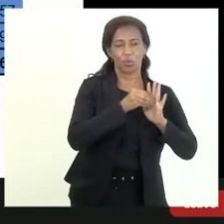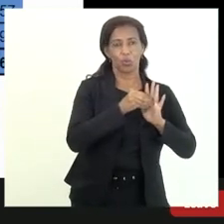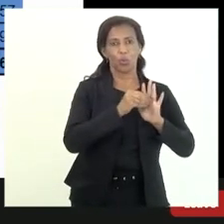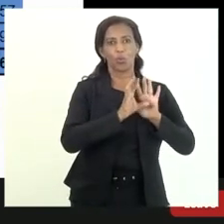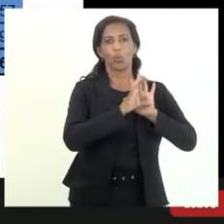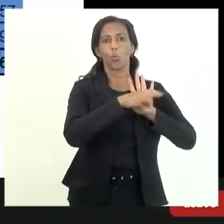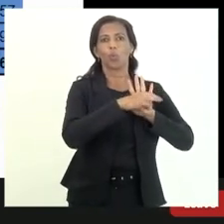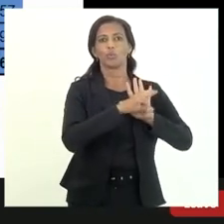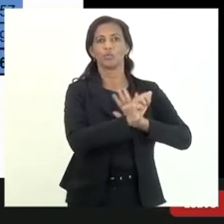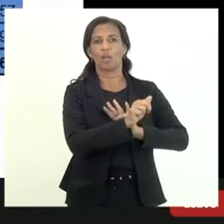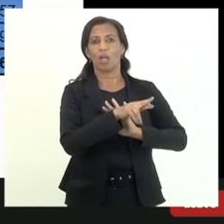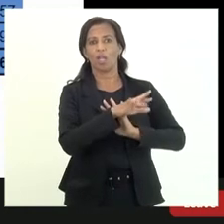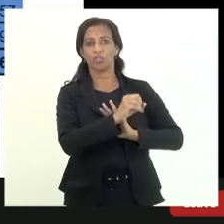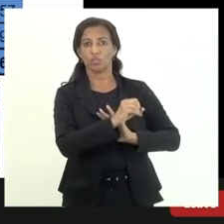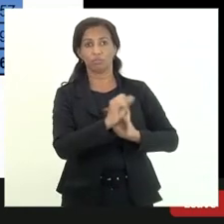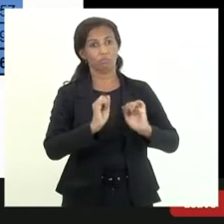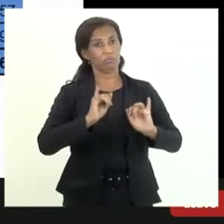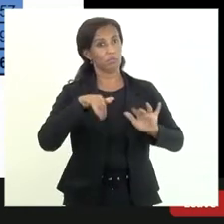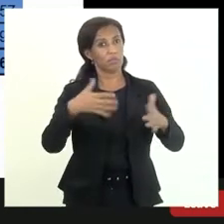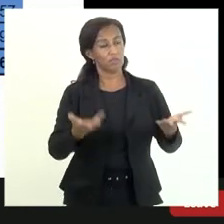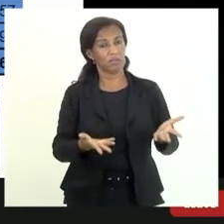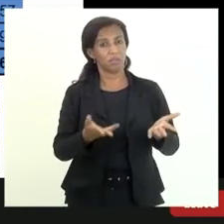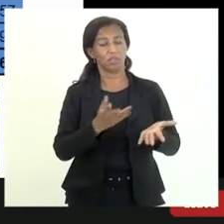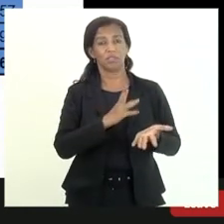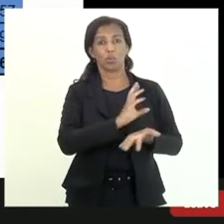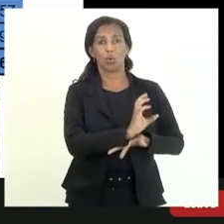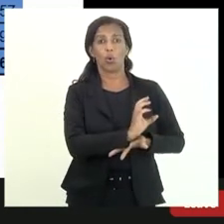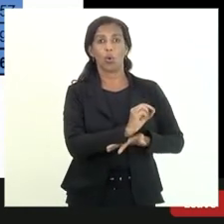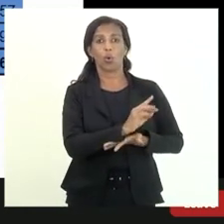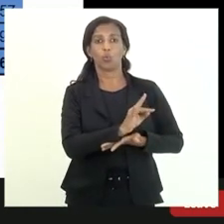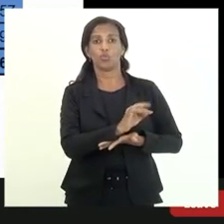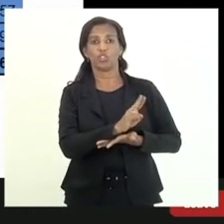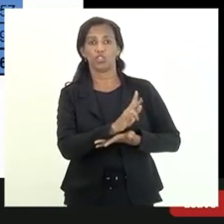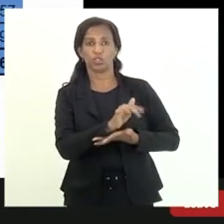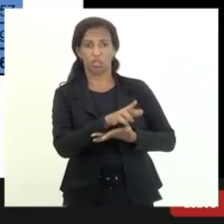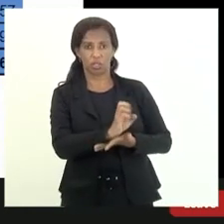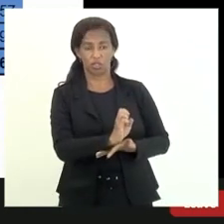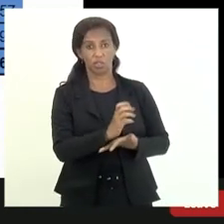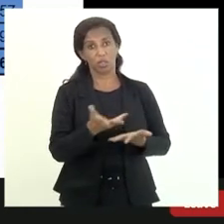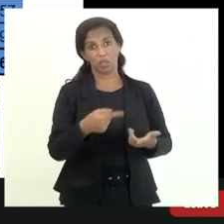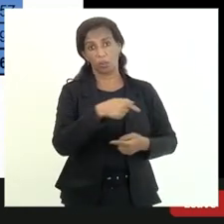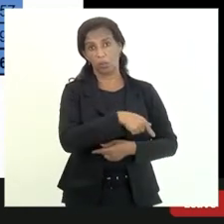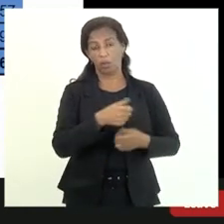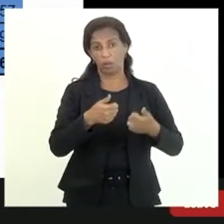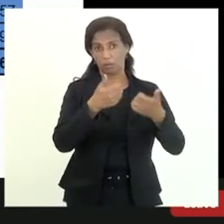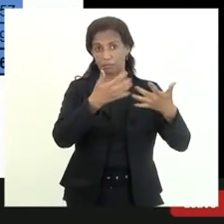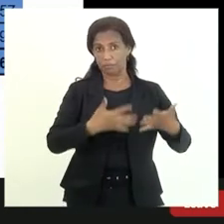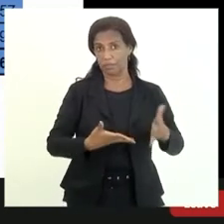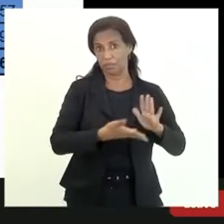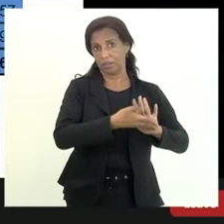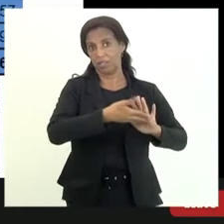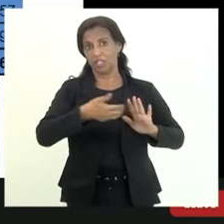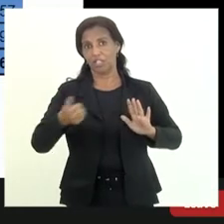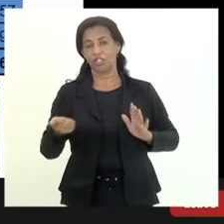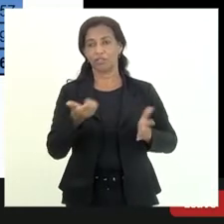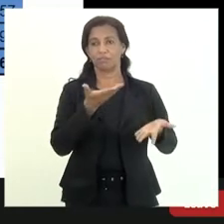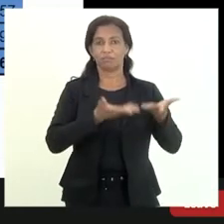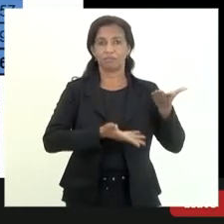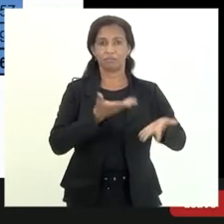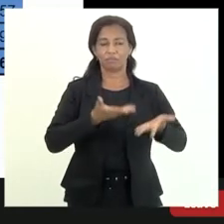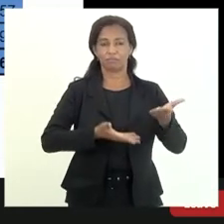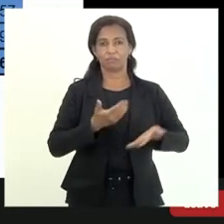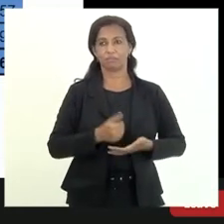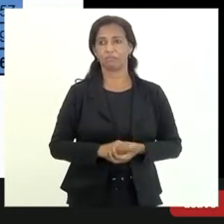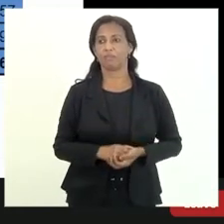conceito de ativo e sim de ativo contingente então por conta disso eles teriam que ser retirados desse balanço então